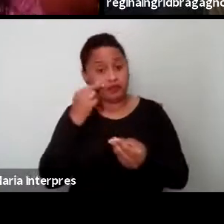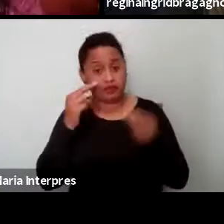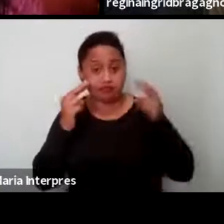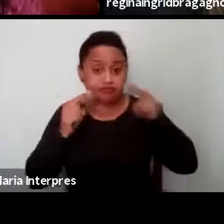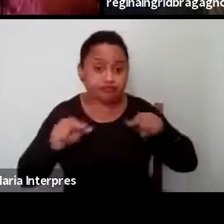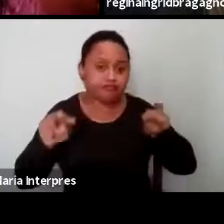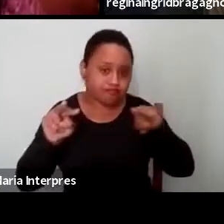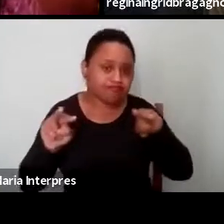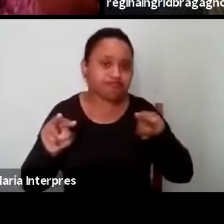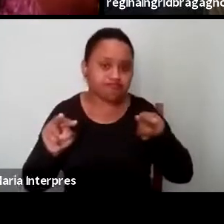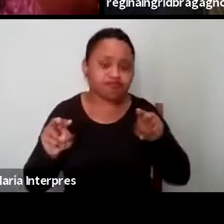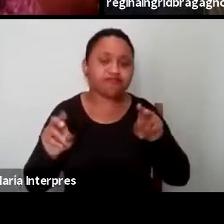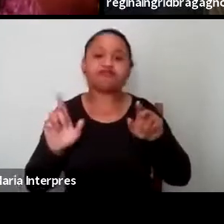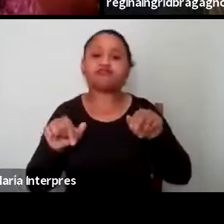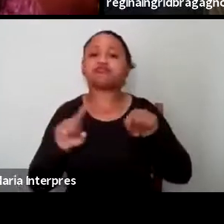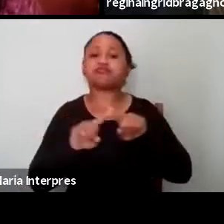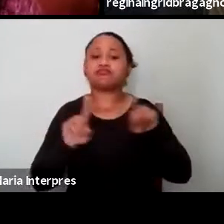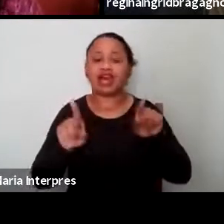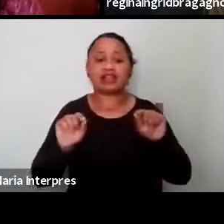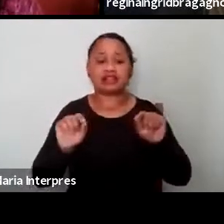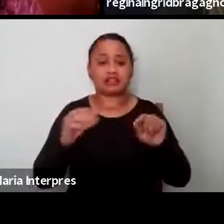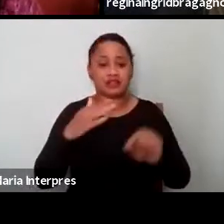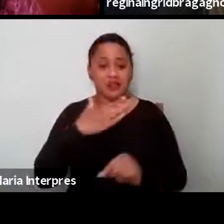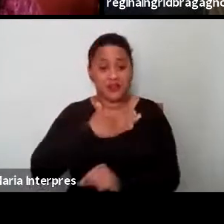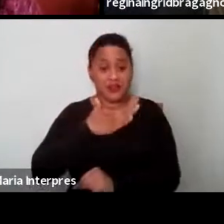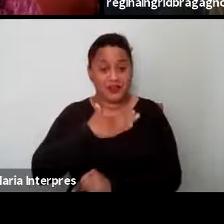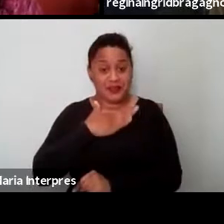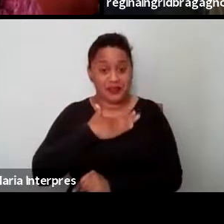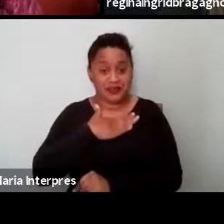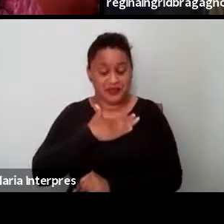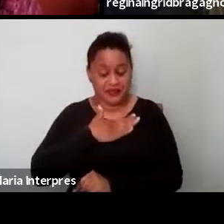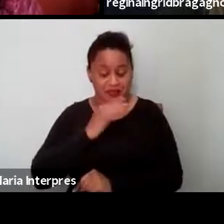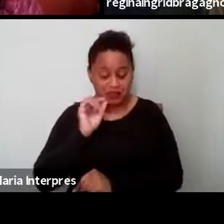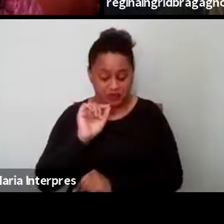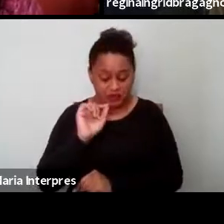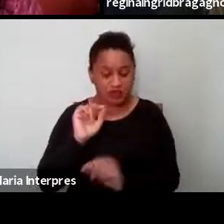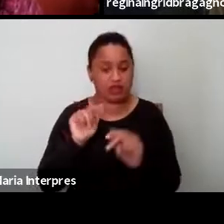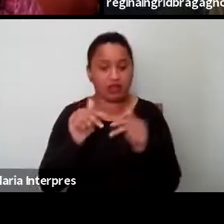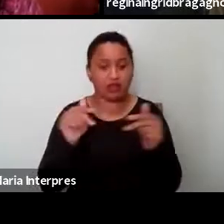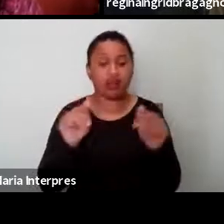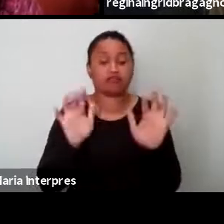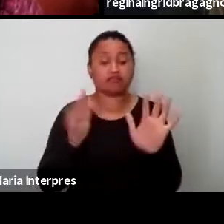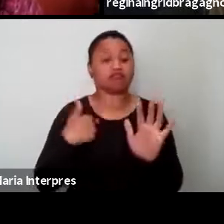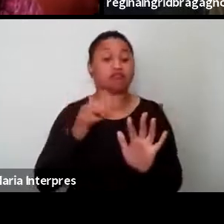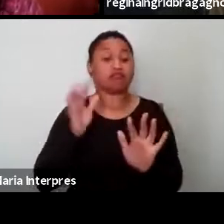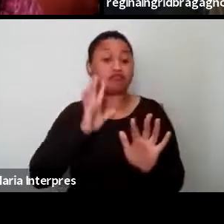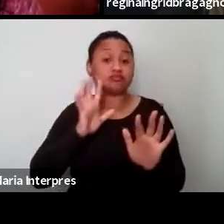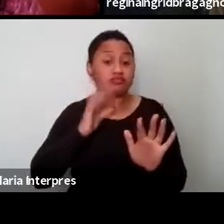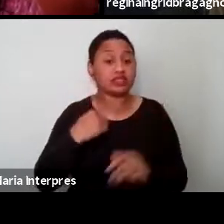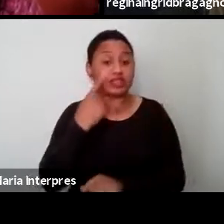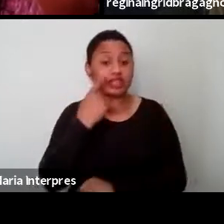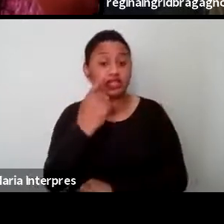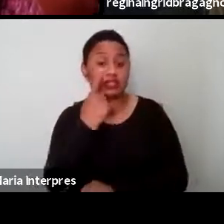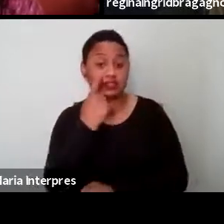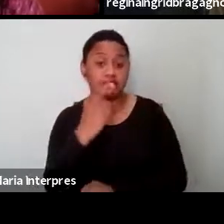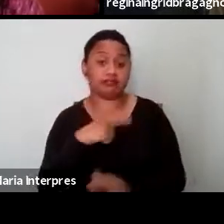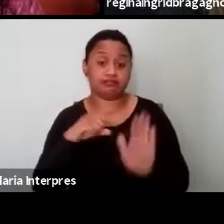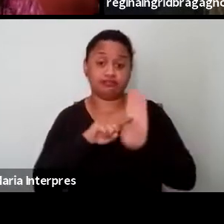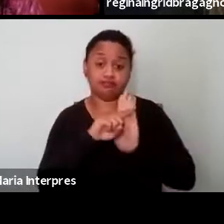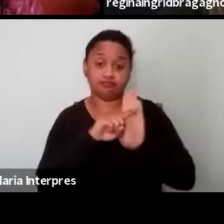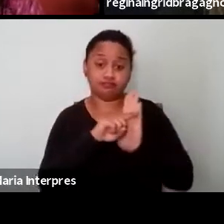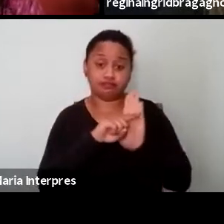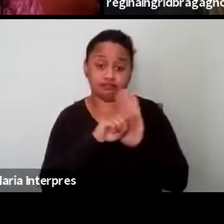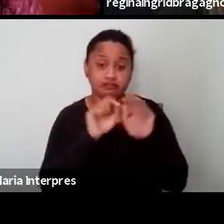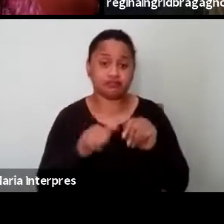Mas, aí, essa aqui, para mim, é a coisa muito legal da pesquisa, né? Quando a gente